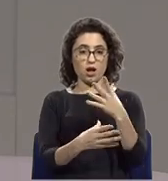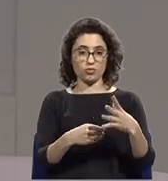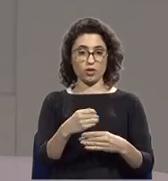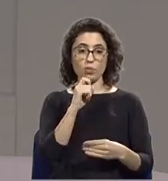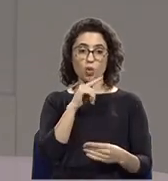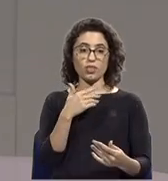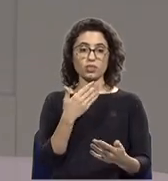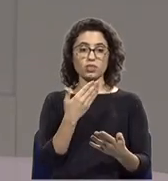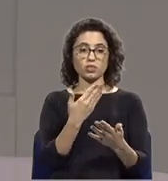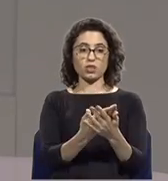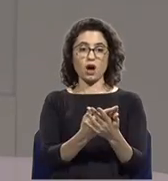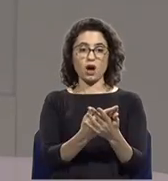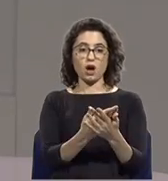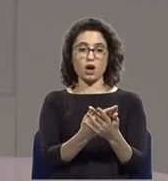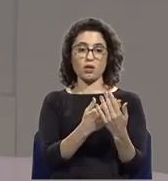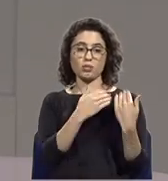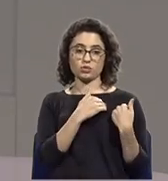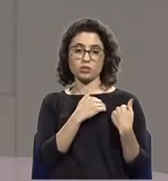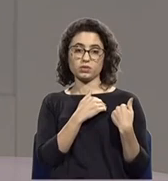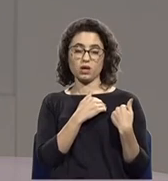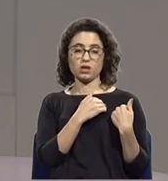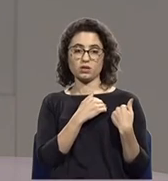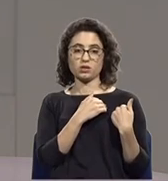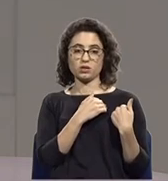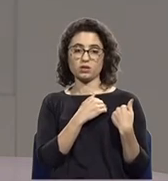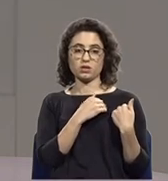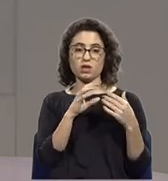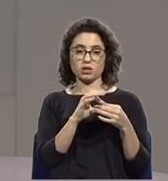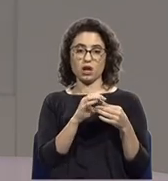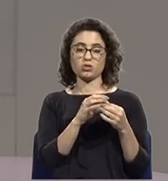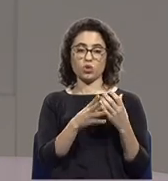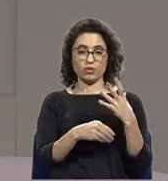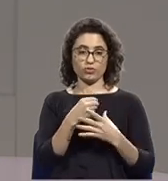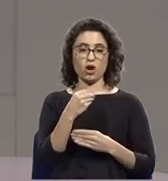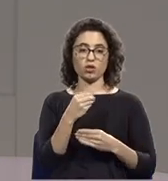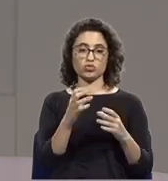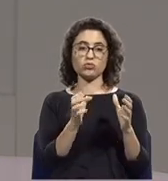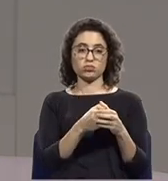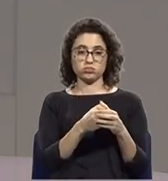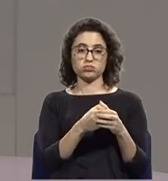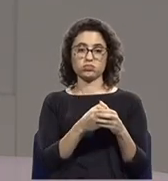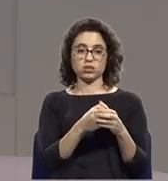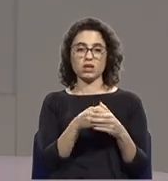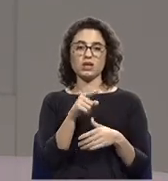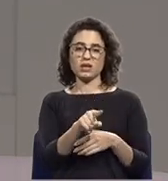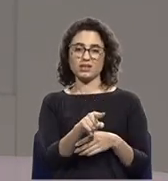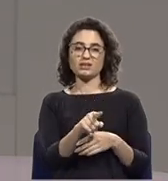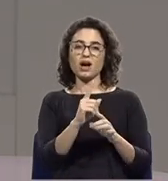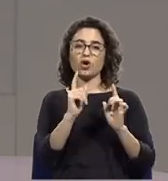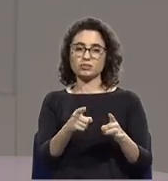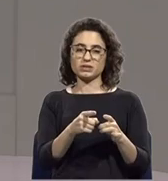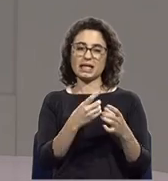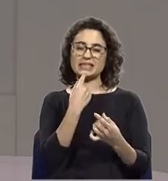também lhes criar responsabilidade, inclusivamente na própria ordem dos advogados. Portanto, isto está a tomar um aspecto